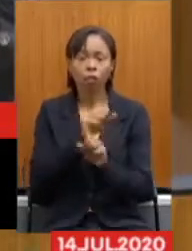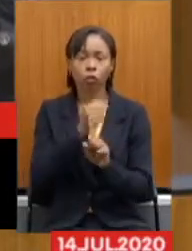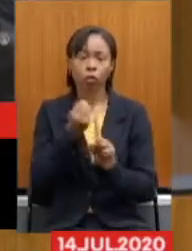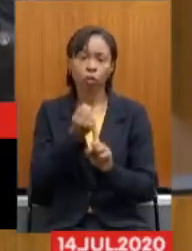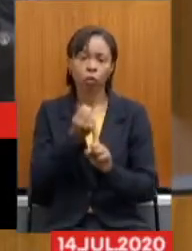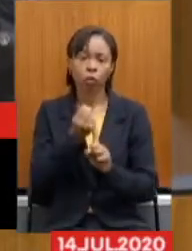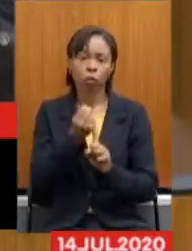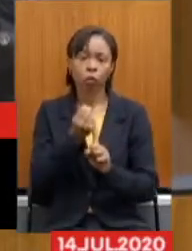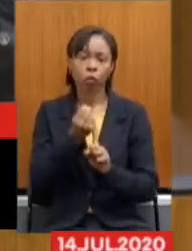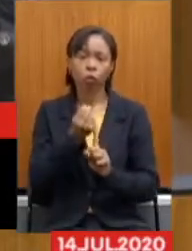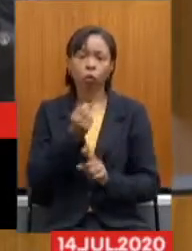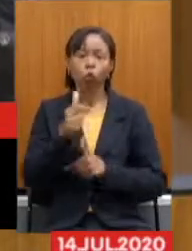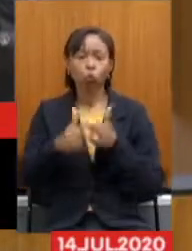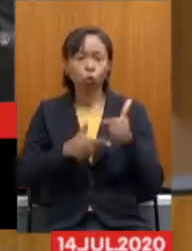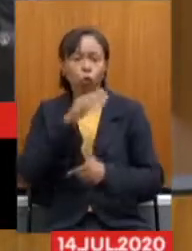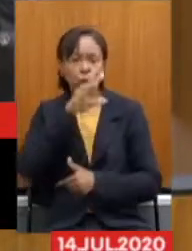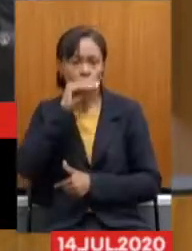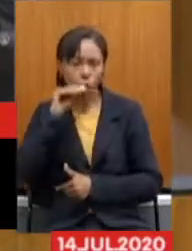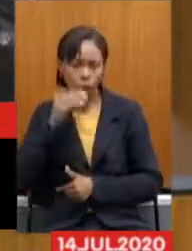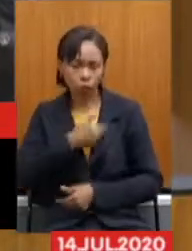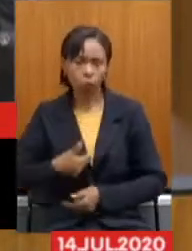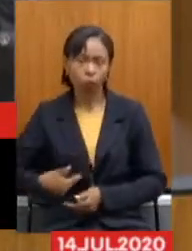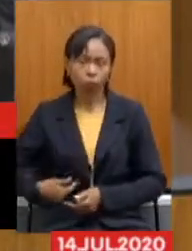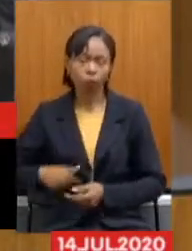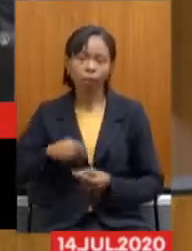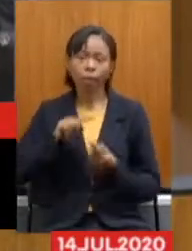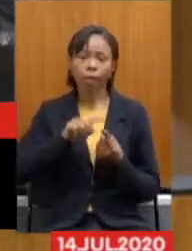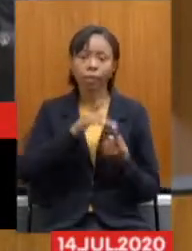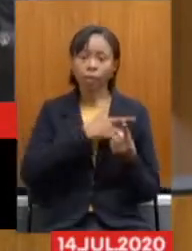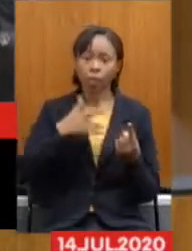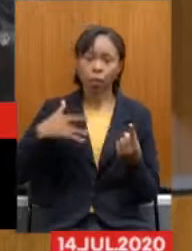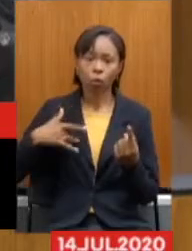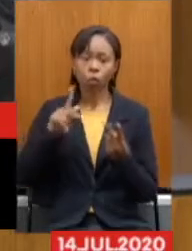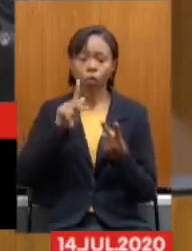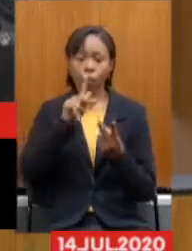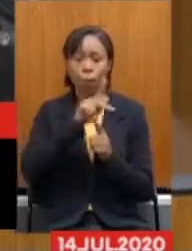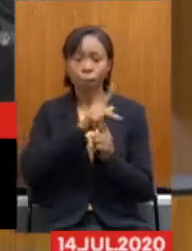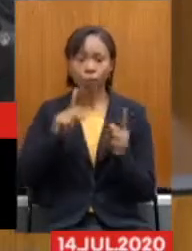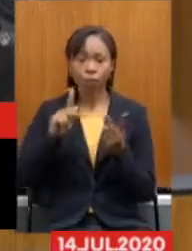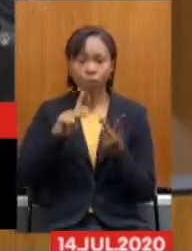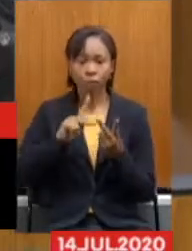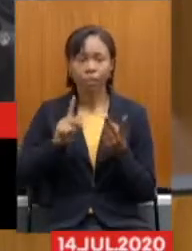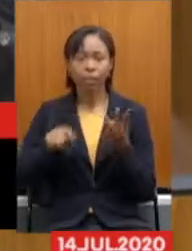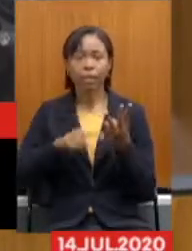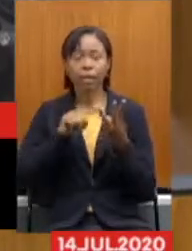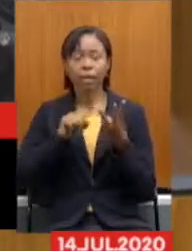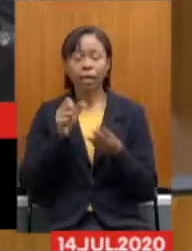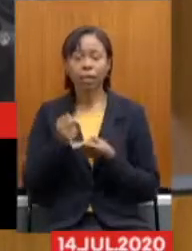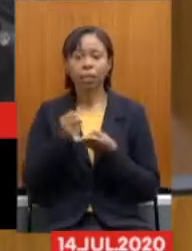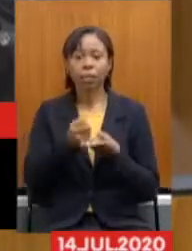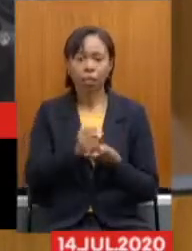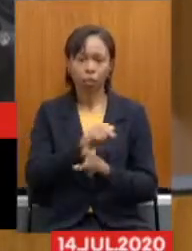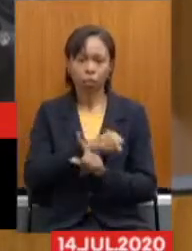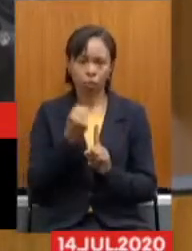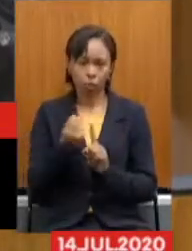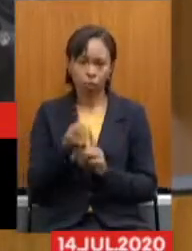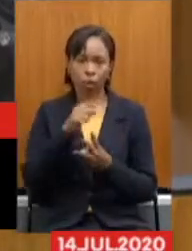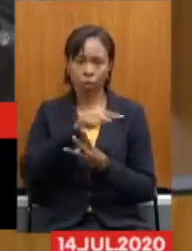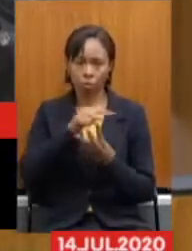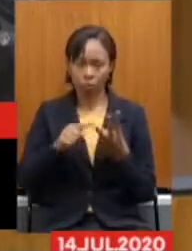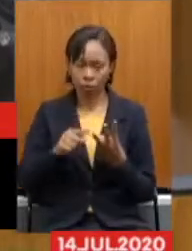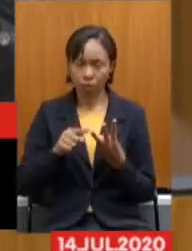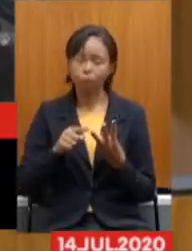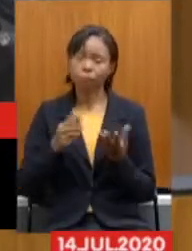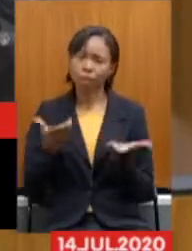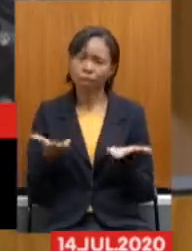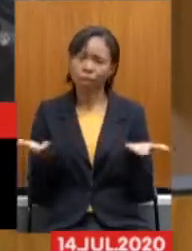O Ipseng É O tripé Saúde Previdência E Assistência Social Com essa divisão Que